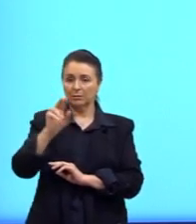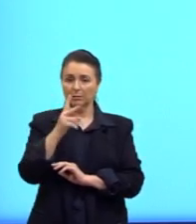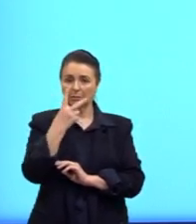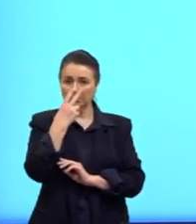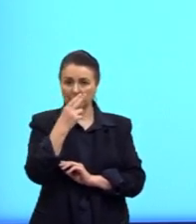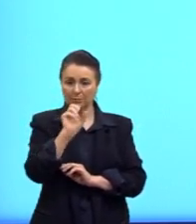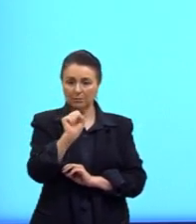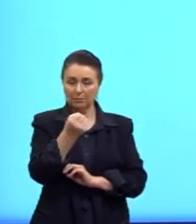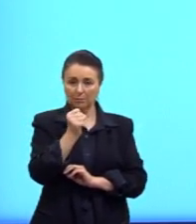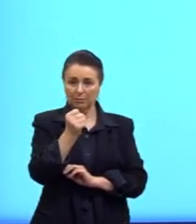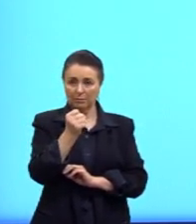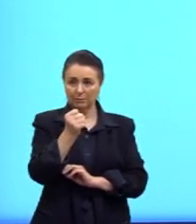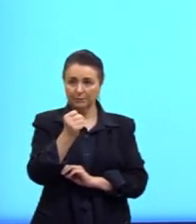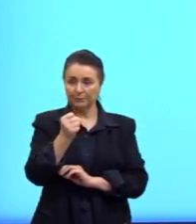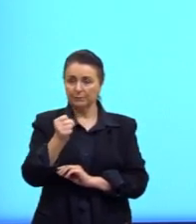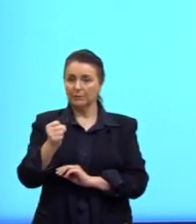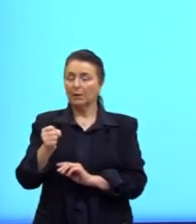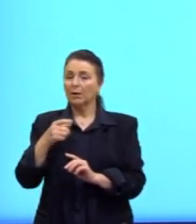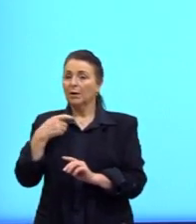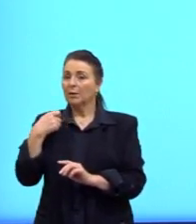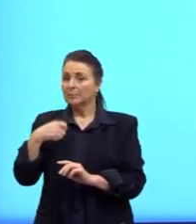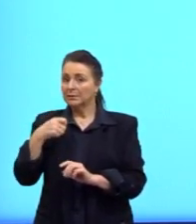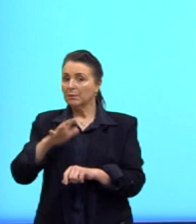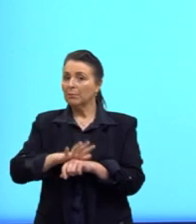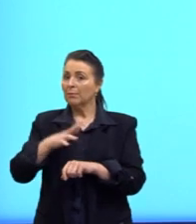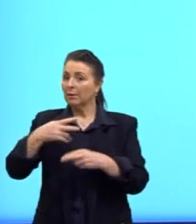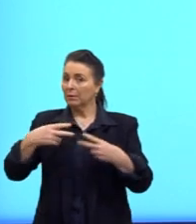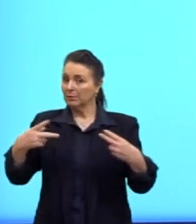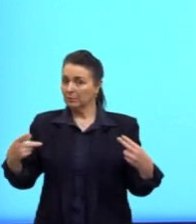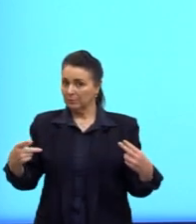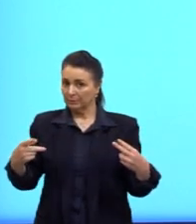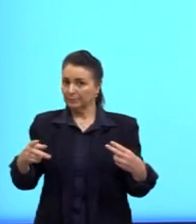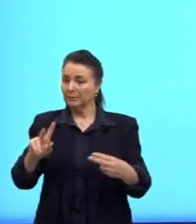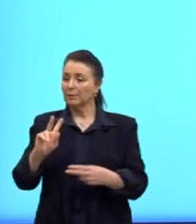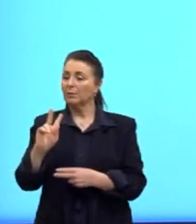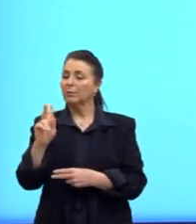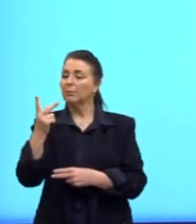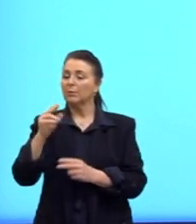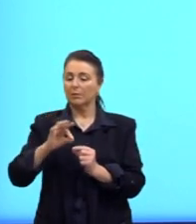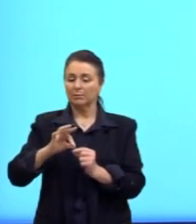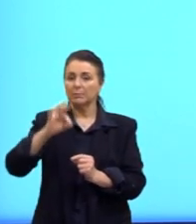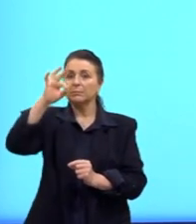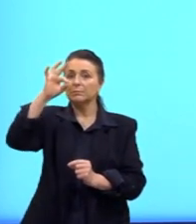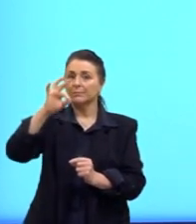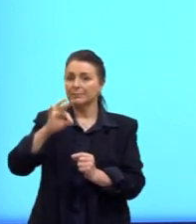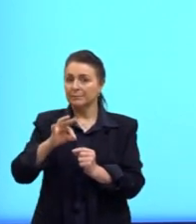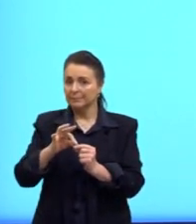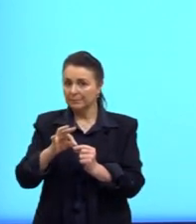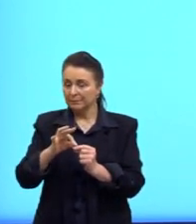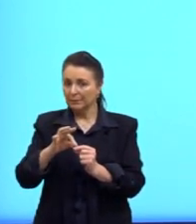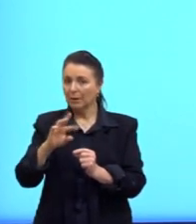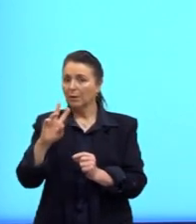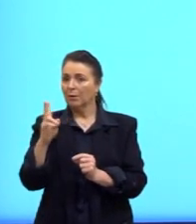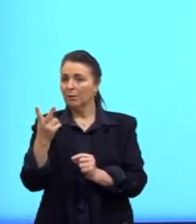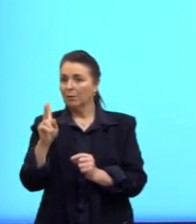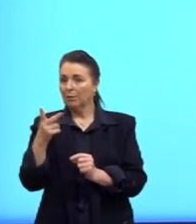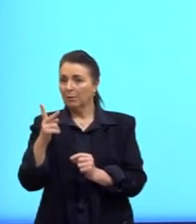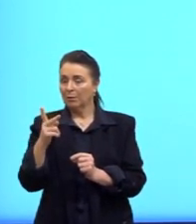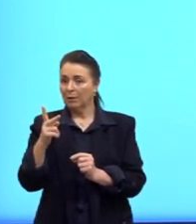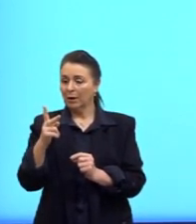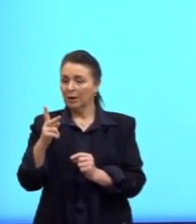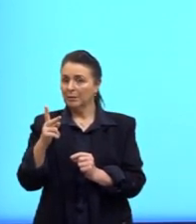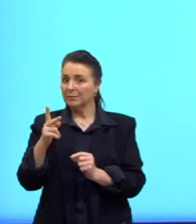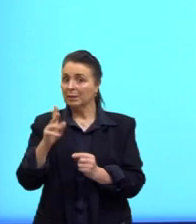Chegamos nessa etapa aqui, mas nós buscamos determinar a medida de H, né? Eu busco ali o H sem esse nosso